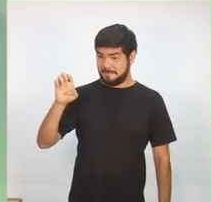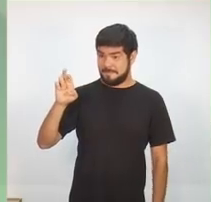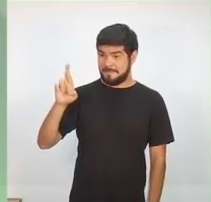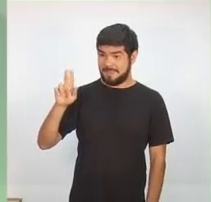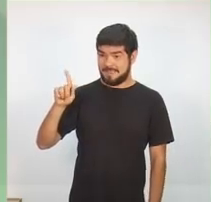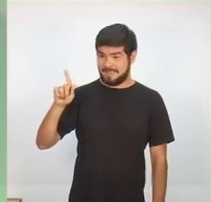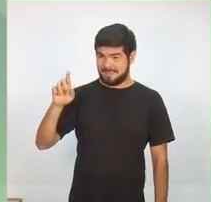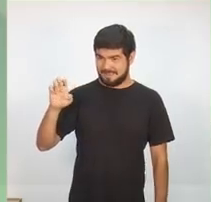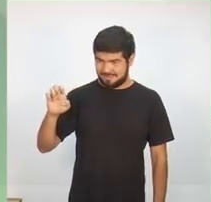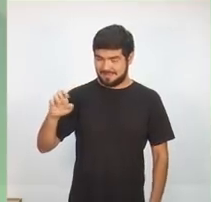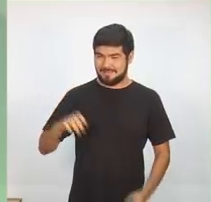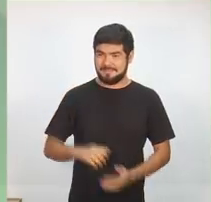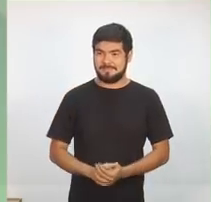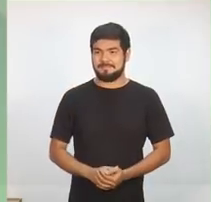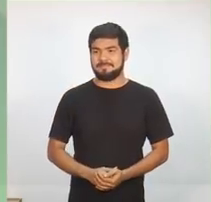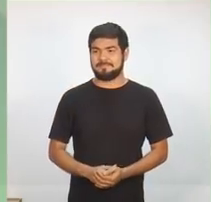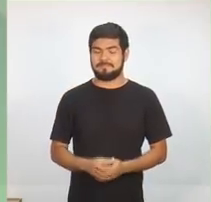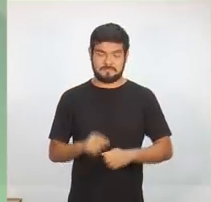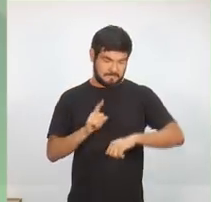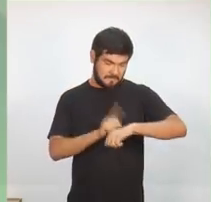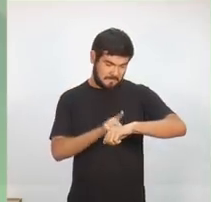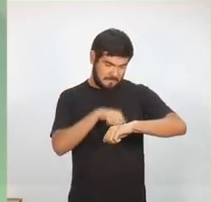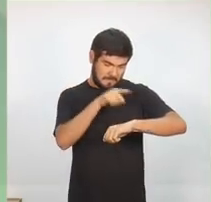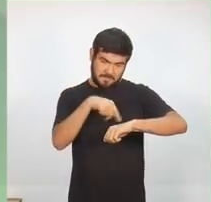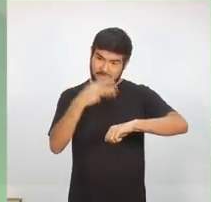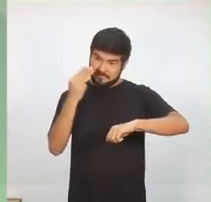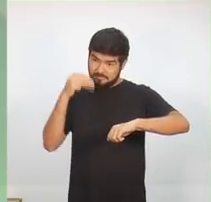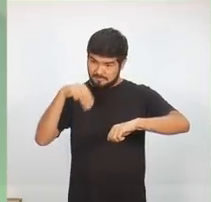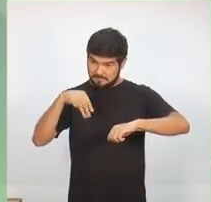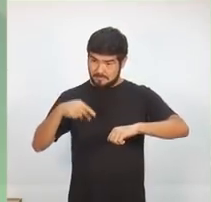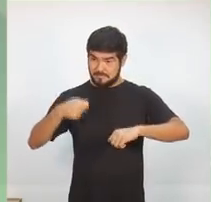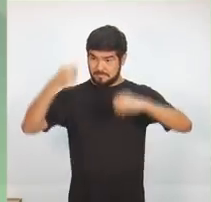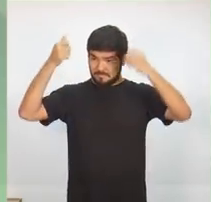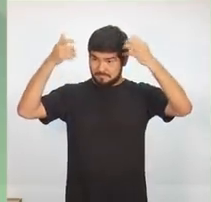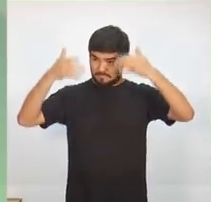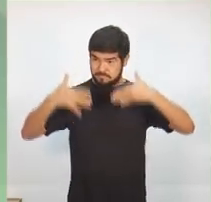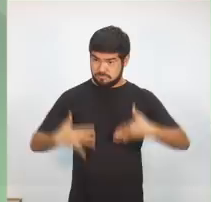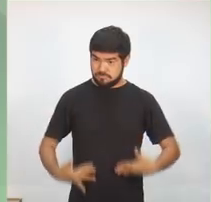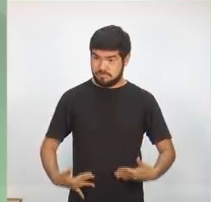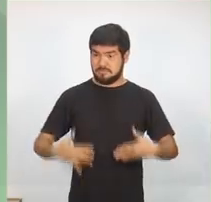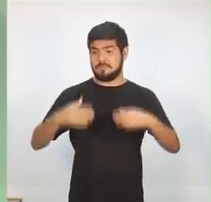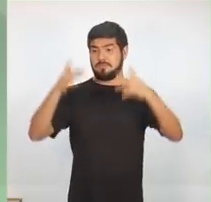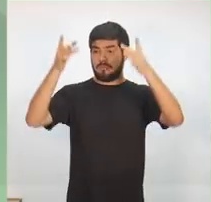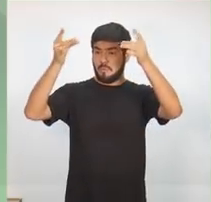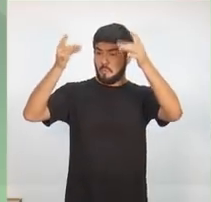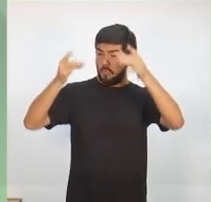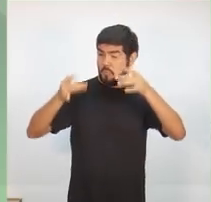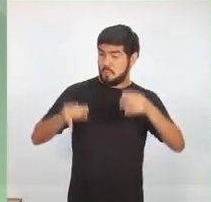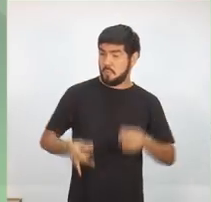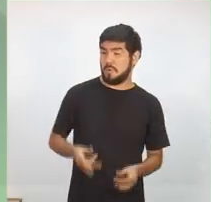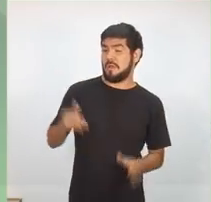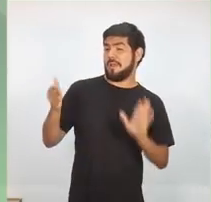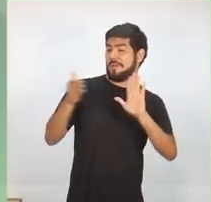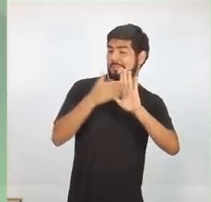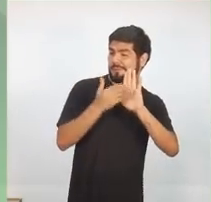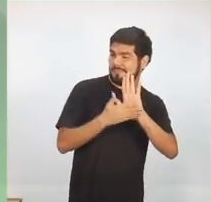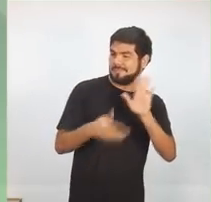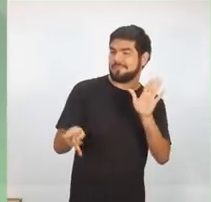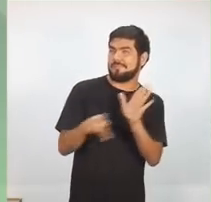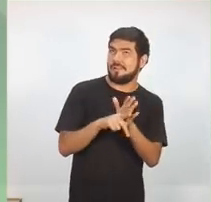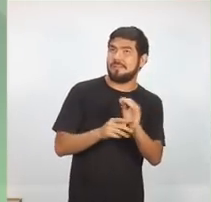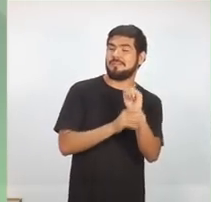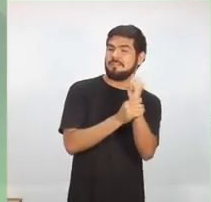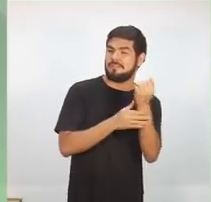PSOL. Cronômetro na tela, por favor. Ele terá 3 minutos para expor as ideias dele acerca das propostas para a segurança